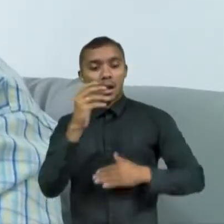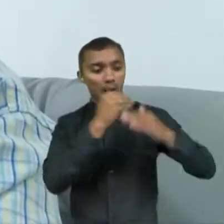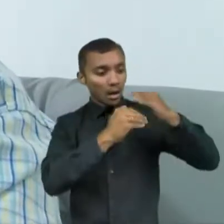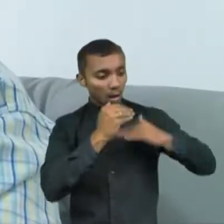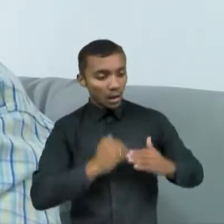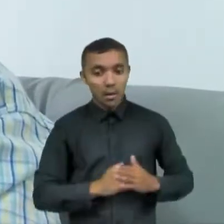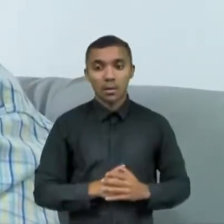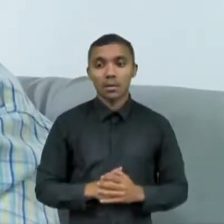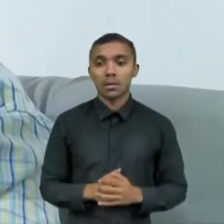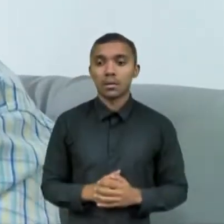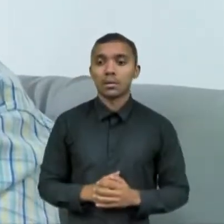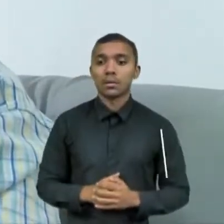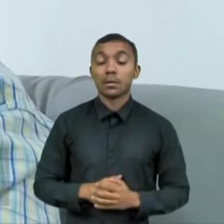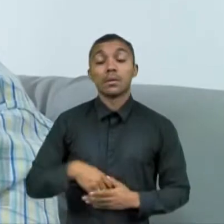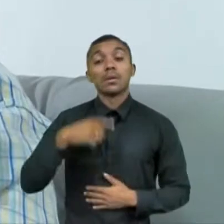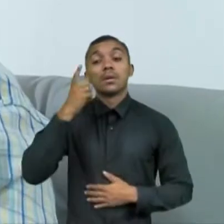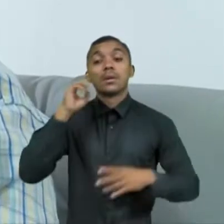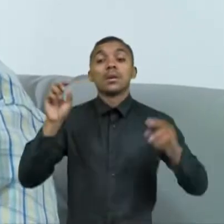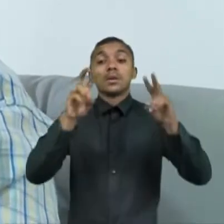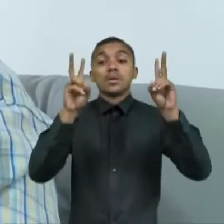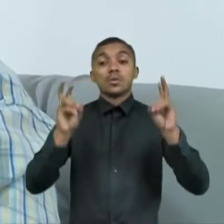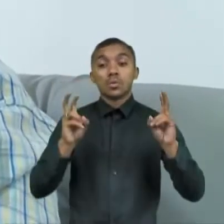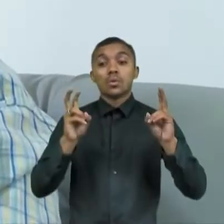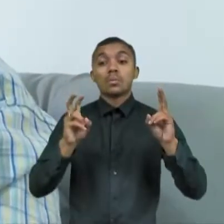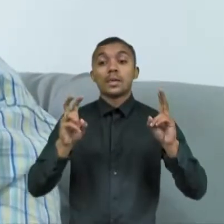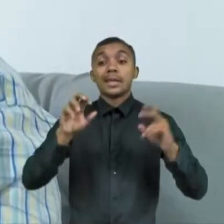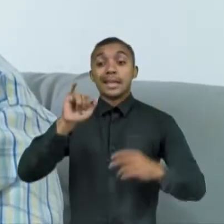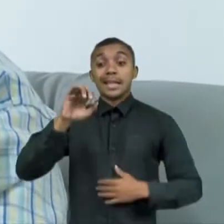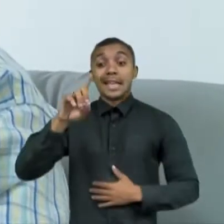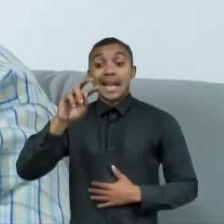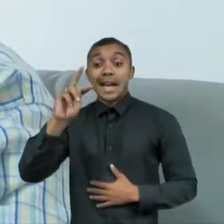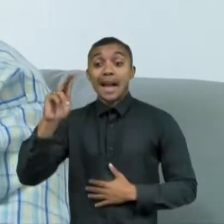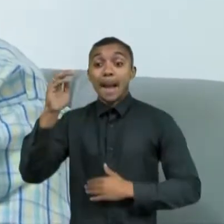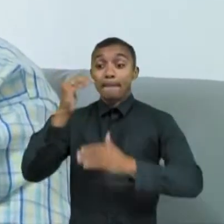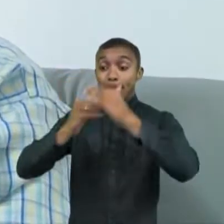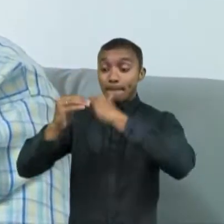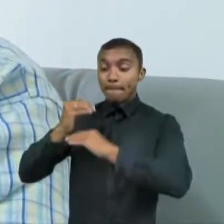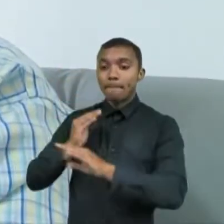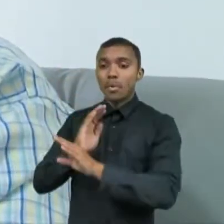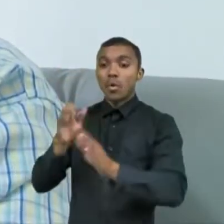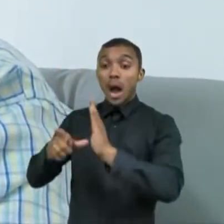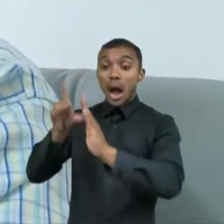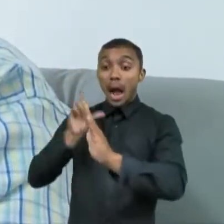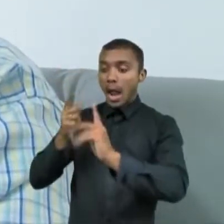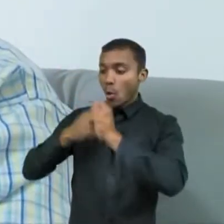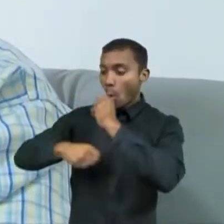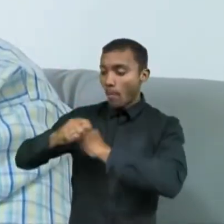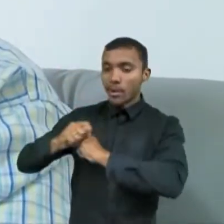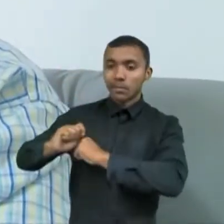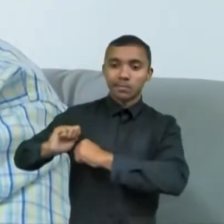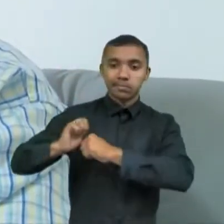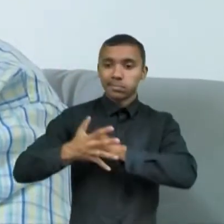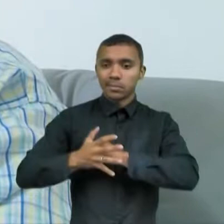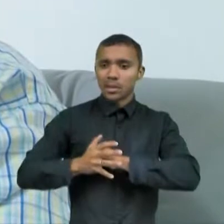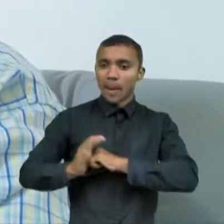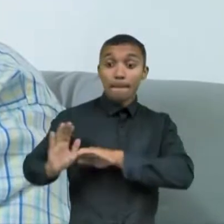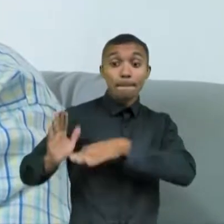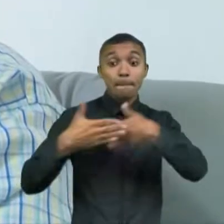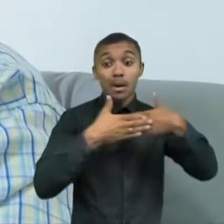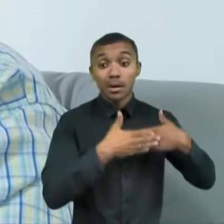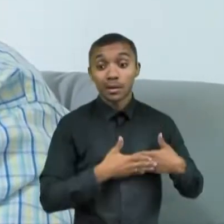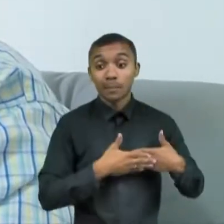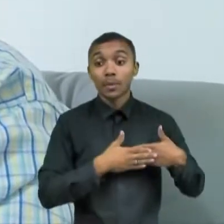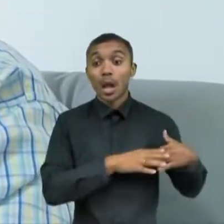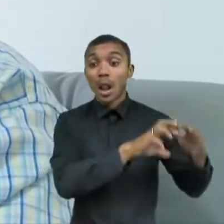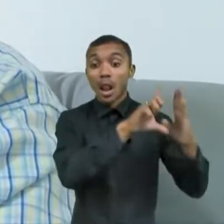fortemente a gente pode falar sobre esse recuo devido ali, logicamente, à paralisação total da economia, tá certo? Você tinha uma paralisação dos comércios,